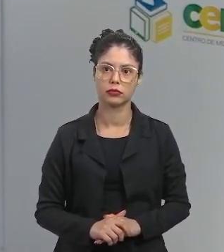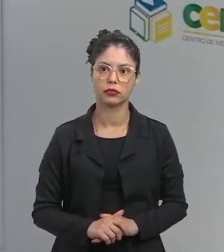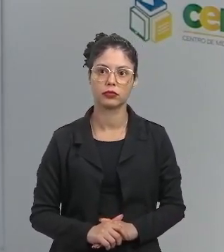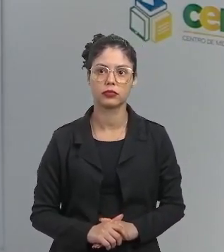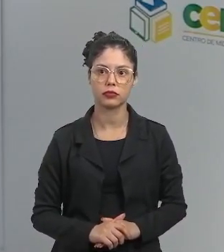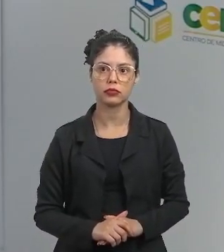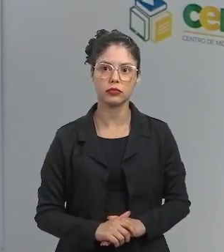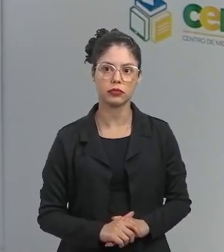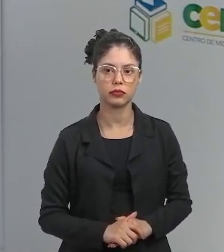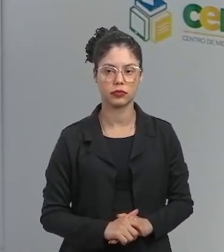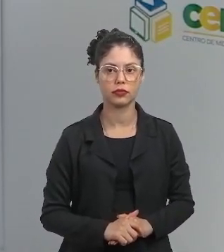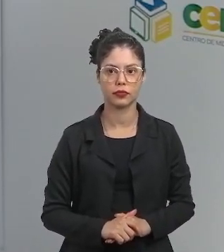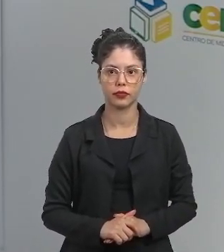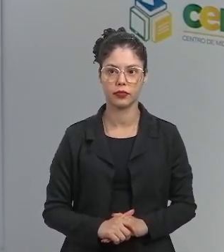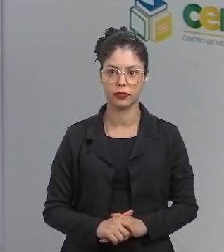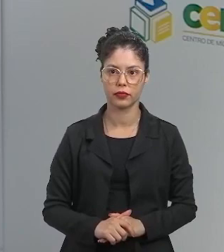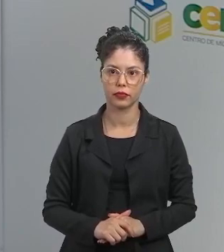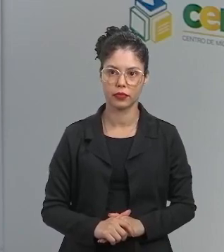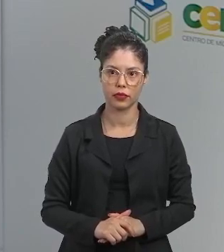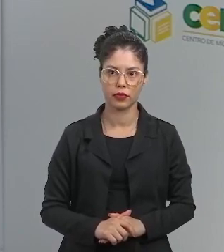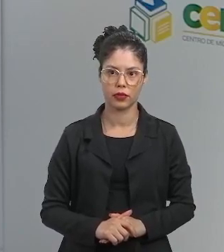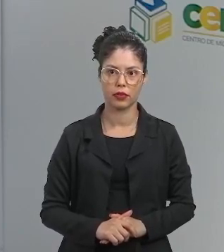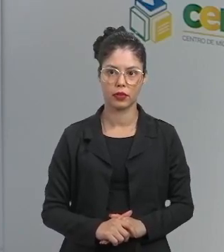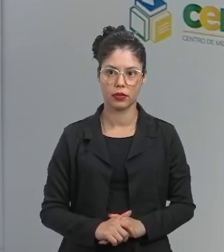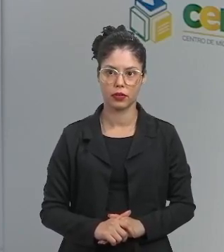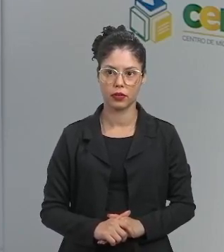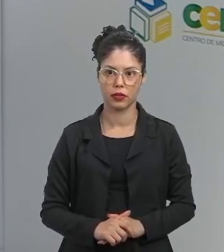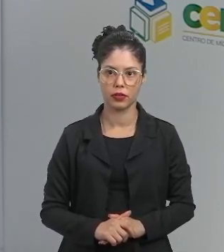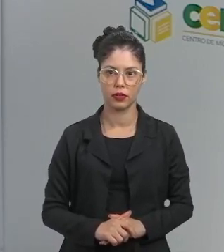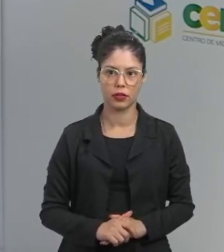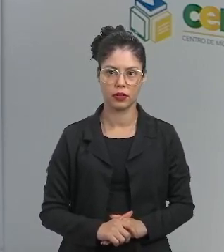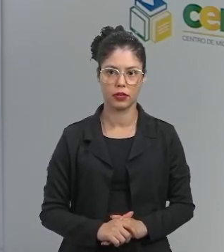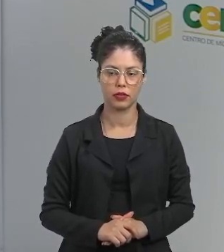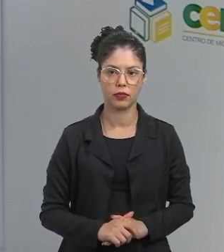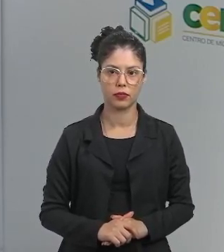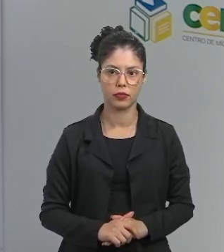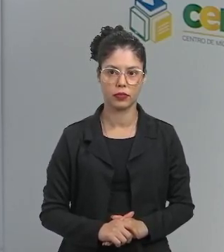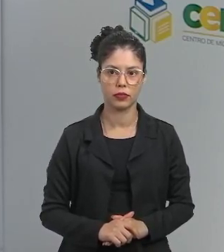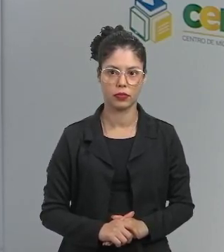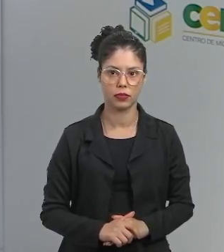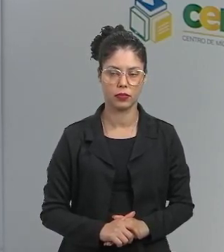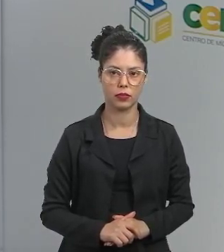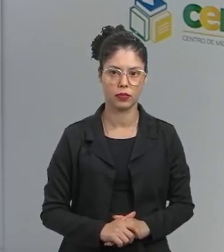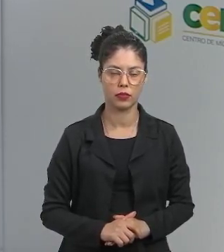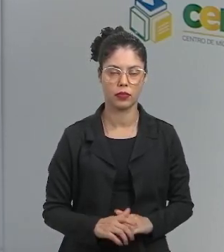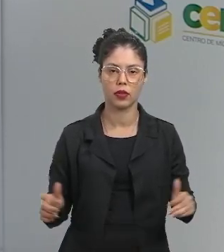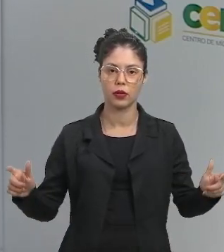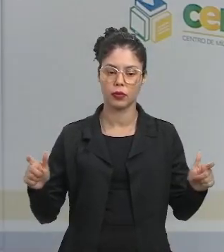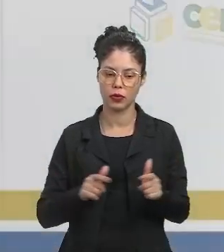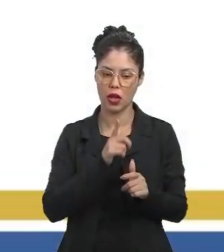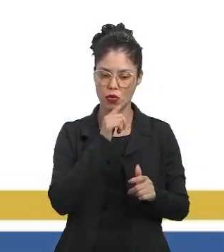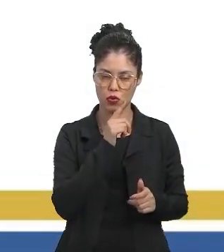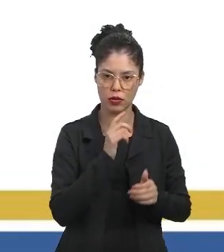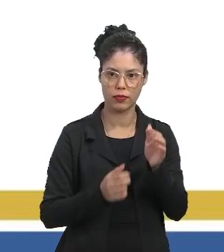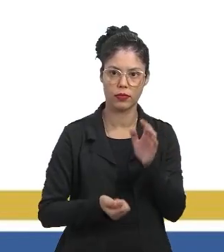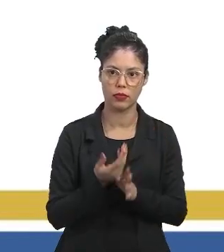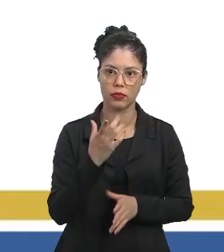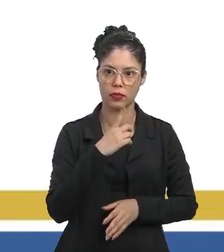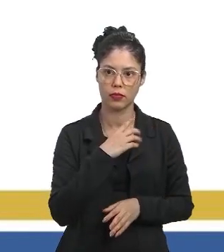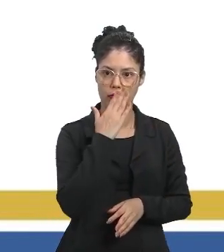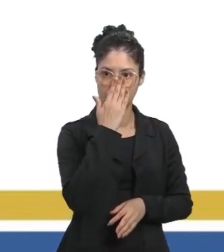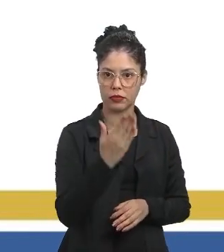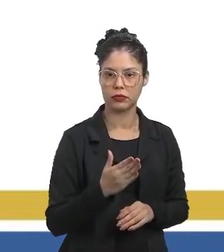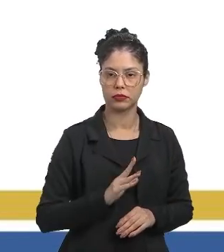retiradas, matas ciliadas foram retiradas, e a diminuição da água que existia nesse rio. E aí vamos